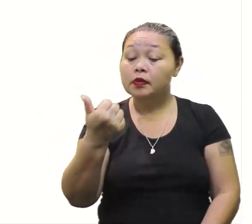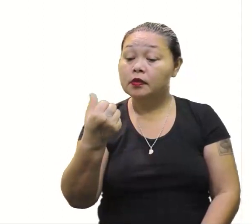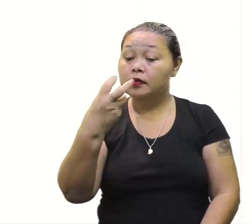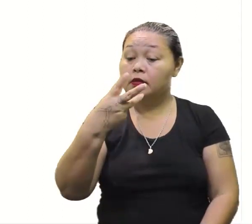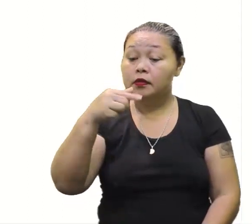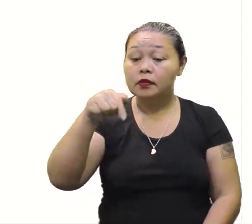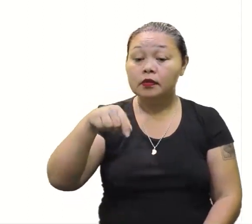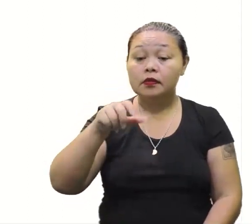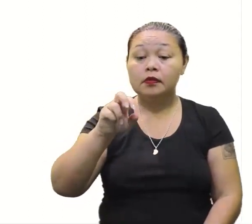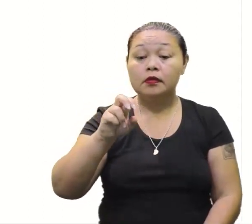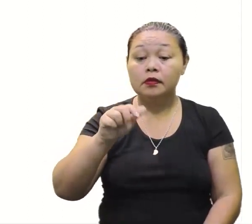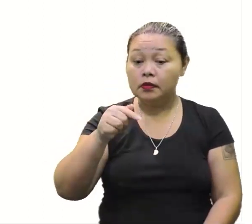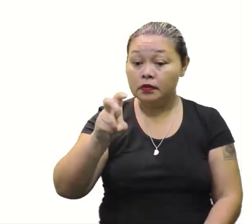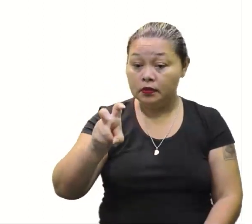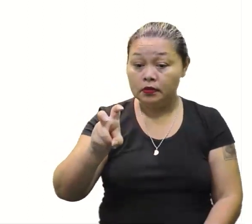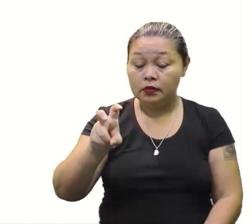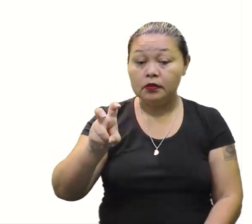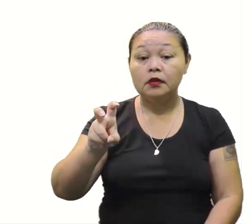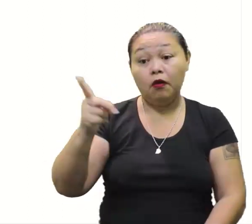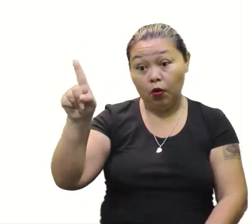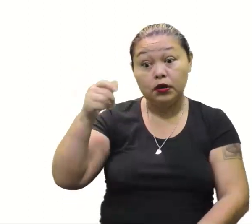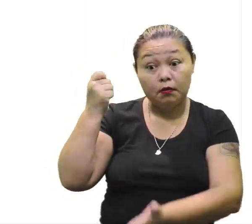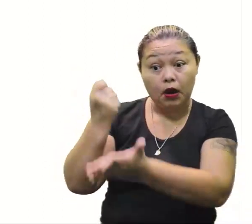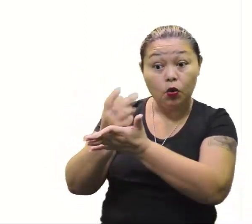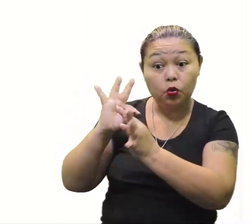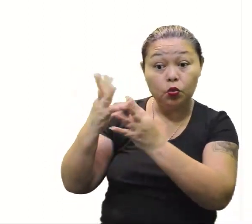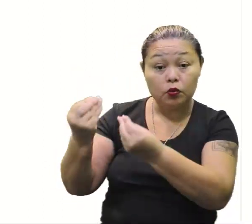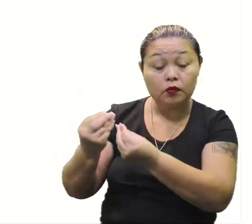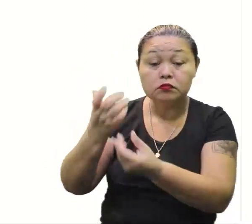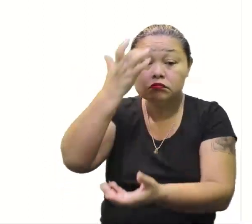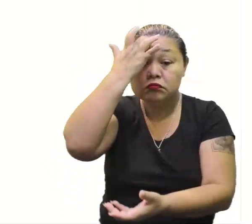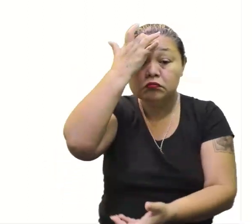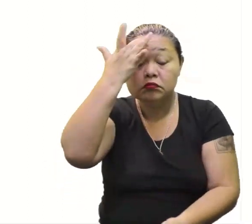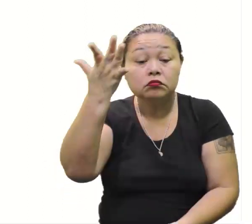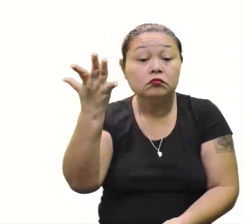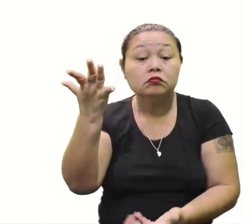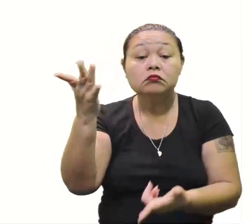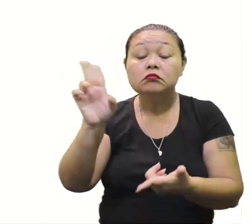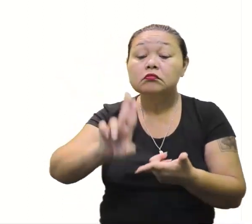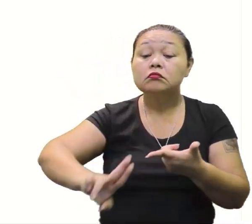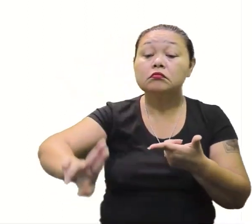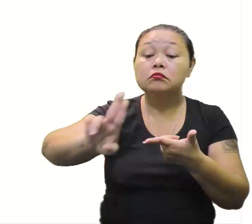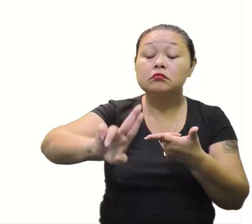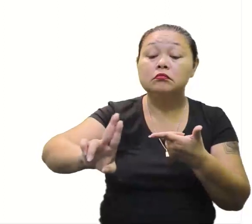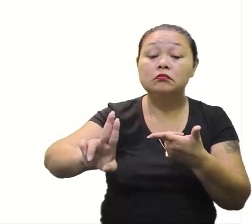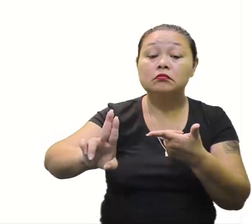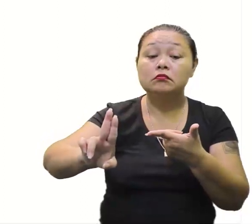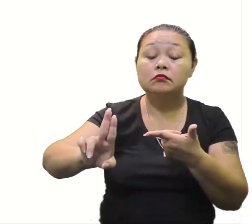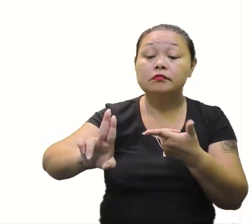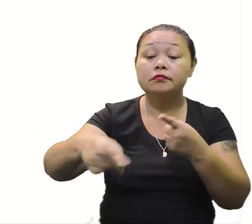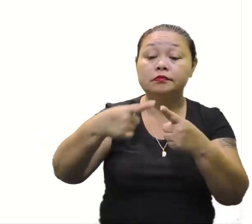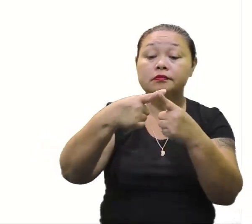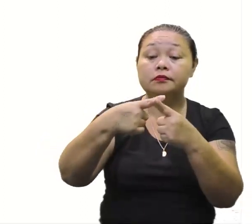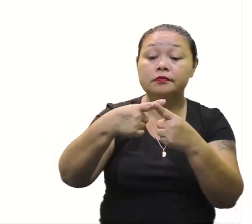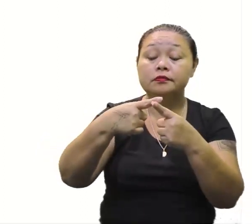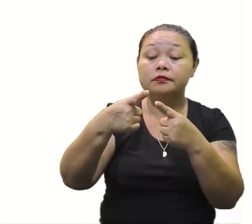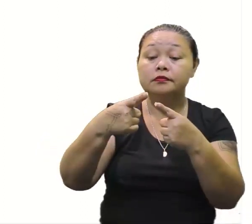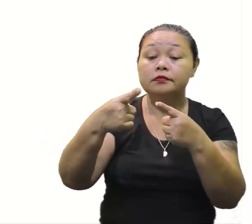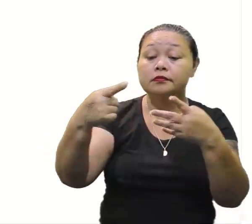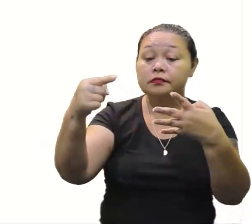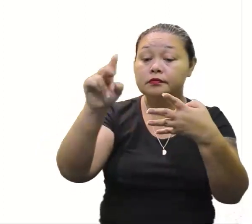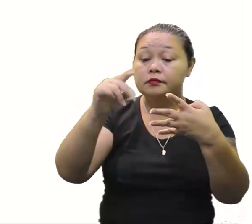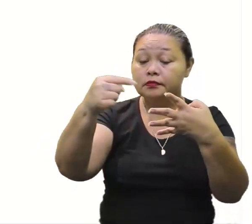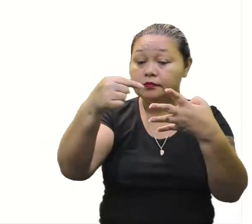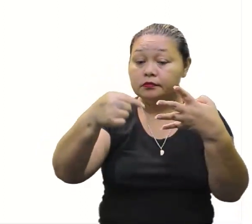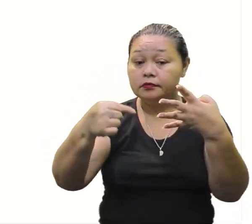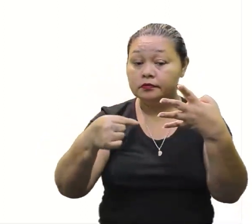,75. Foi o quanto ele pagou, né? Muito fácil. Só aplicar aí a nossa propriedade aqui,